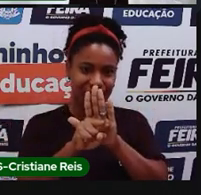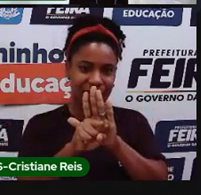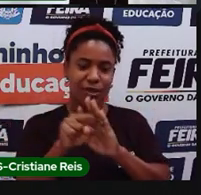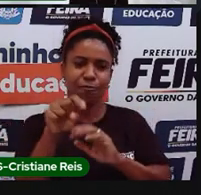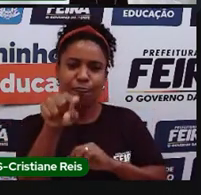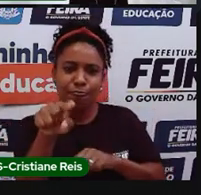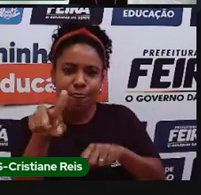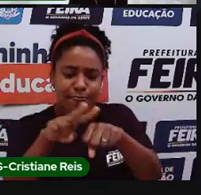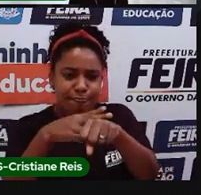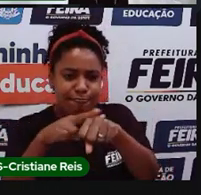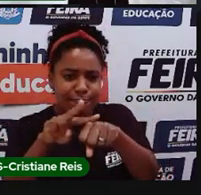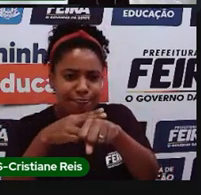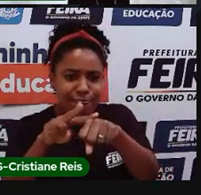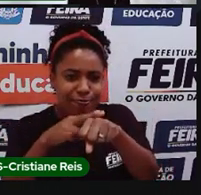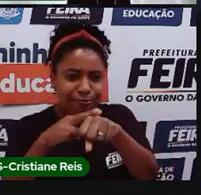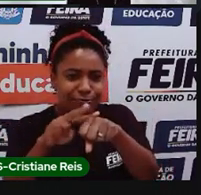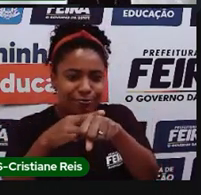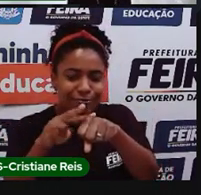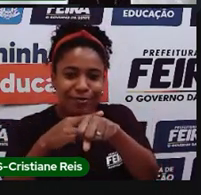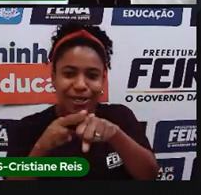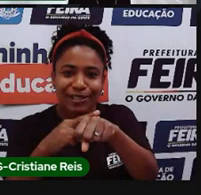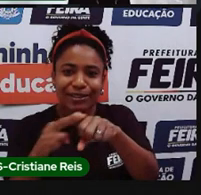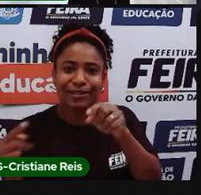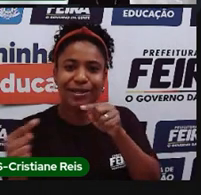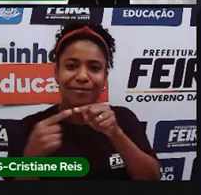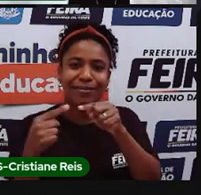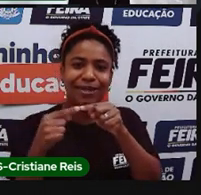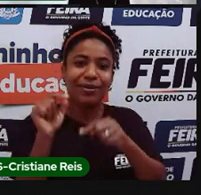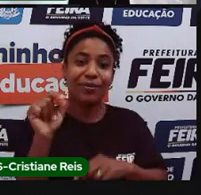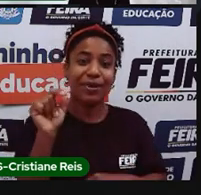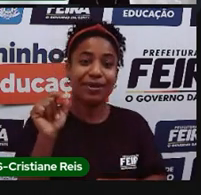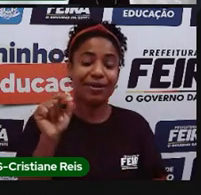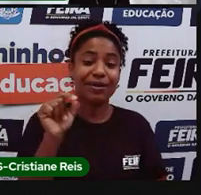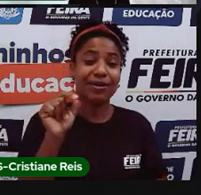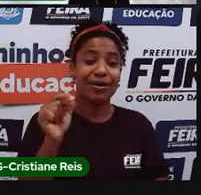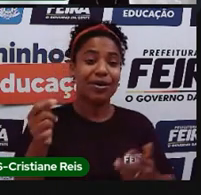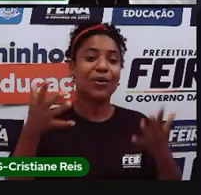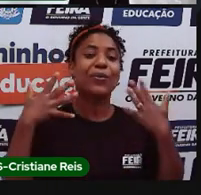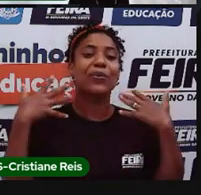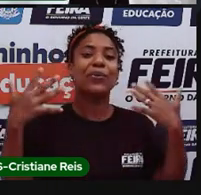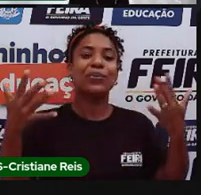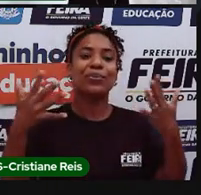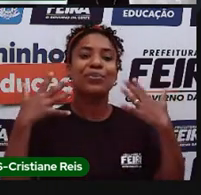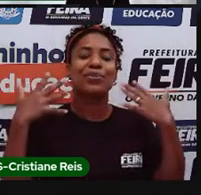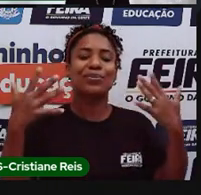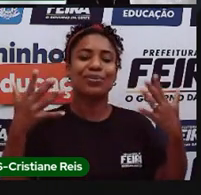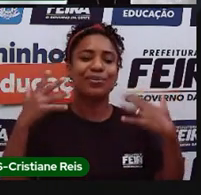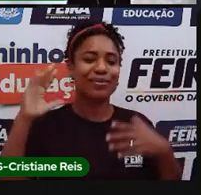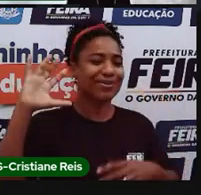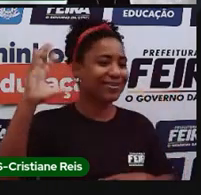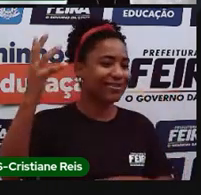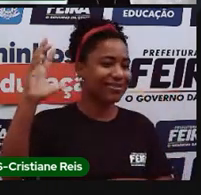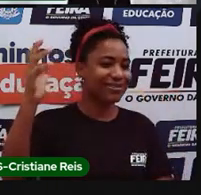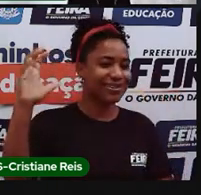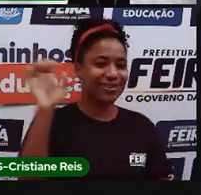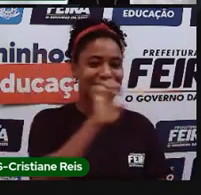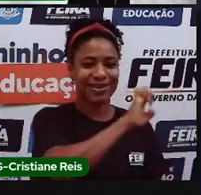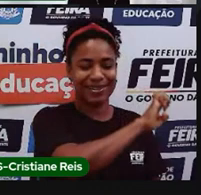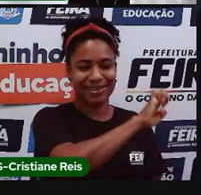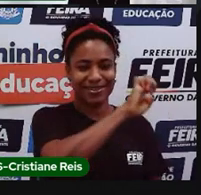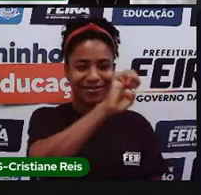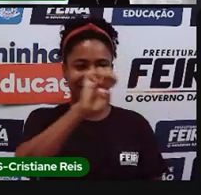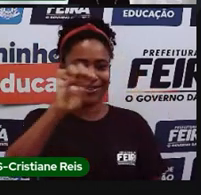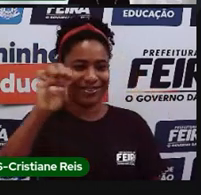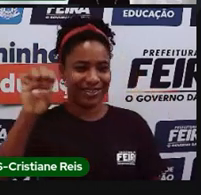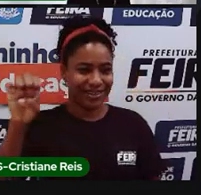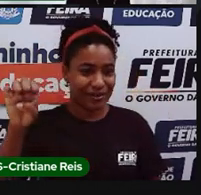esse verde bandeira aqui, está vendo? Representa aqui o clima equatorial e eu já sei que é aquela região ali